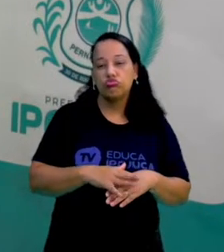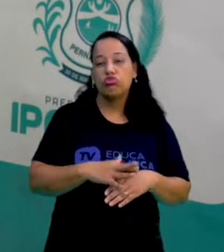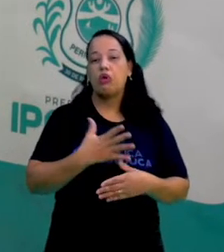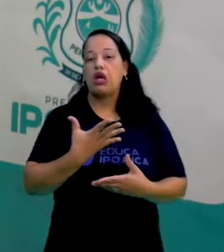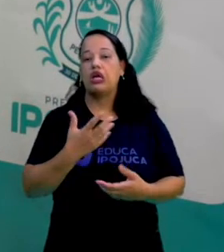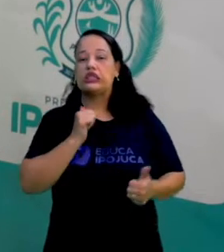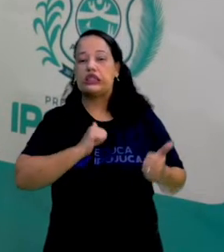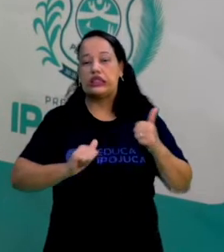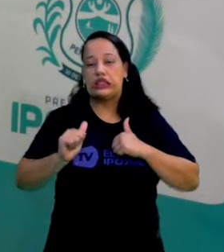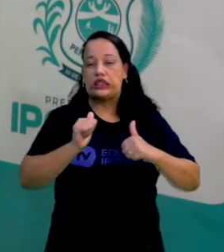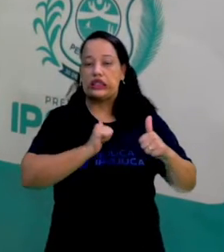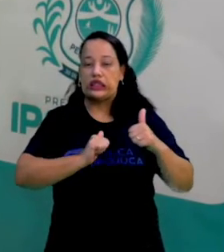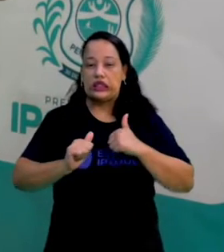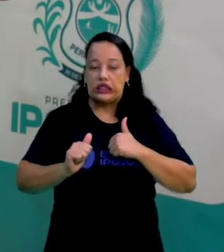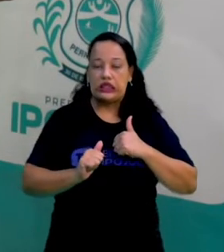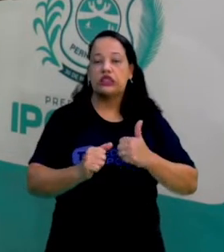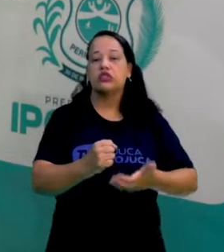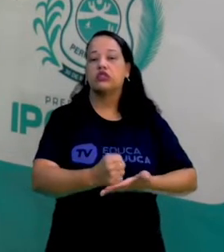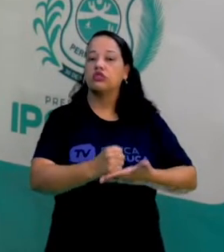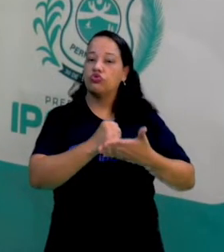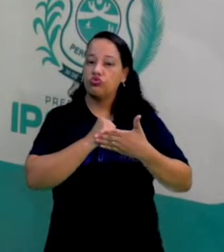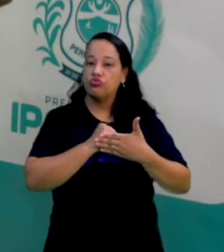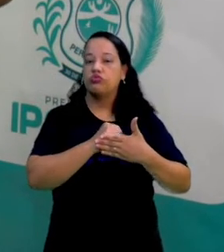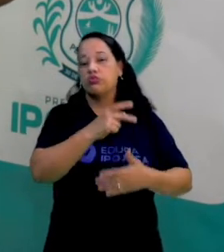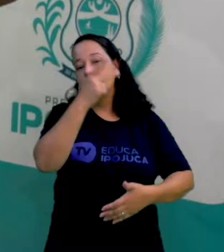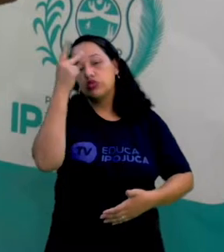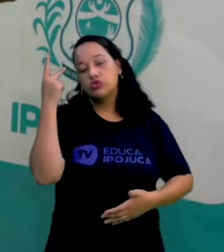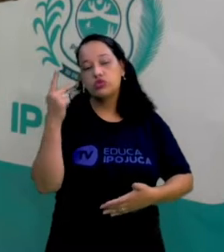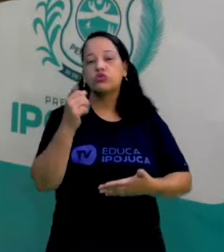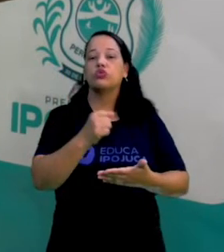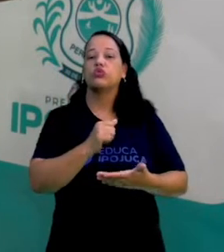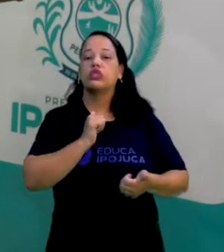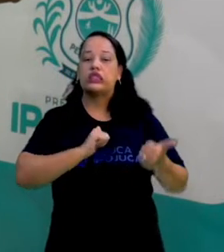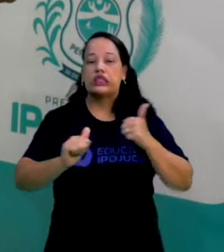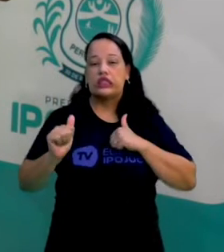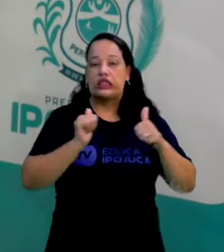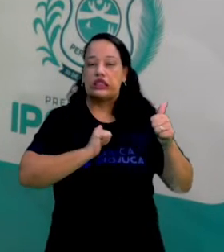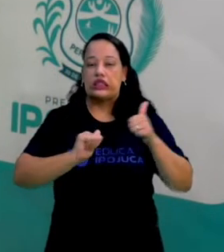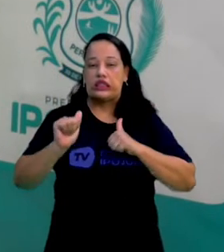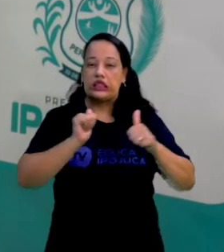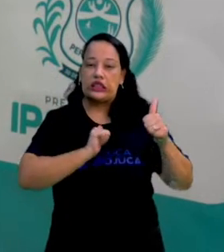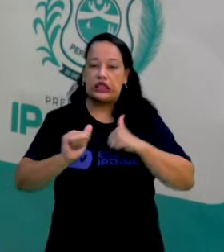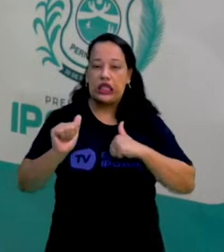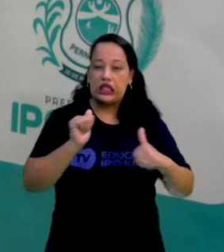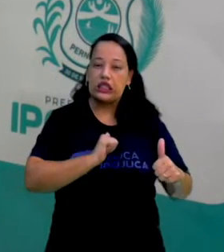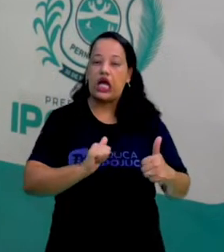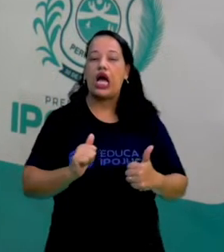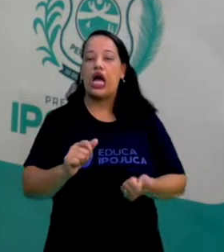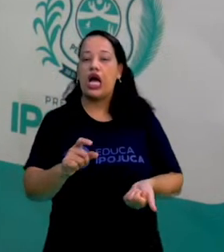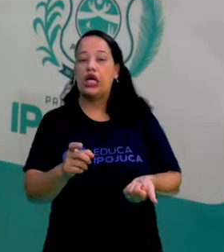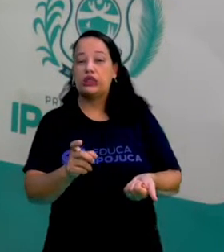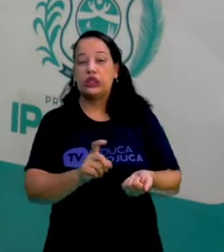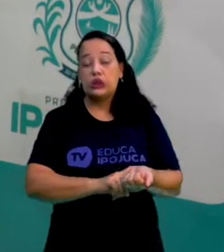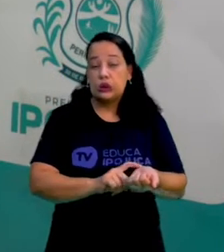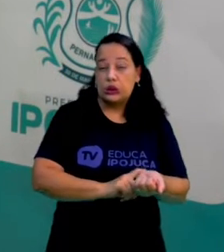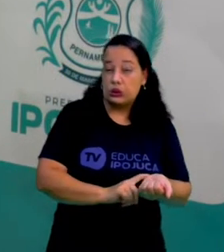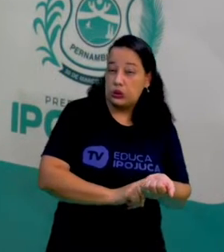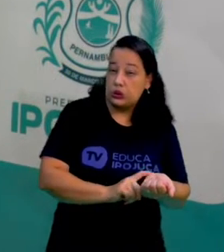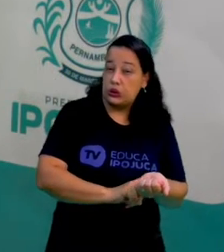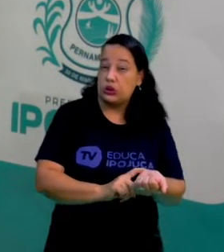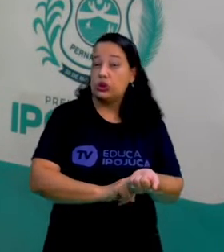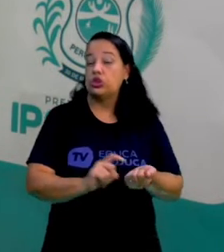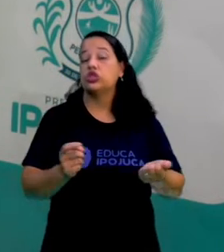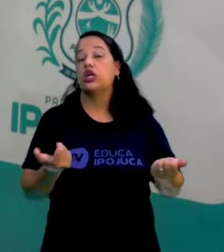físico é muito interessante, principalmente pra pessoas que têm ansiedade, pessoas que estão no alto nível de estresse, por exemplo,